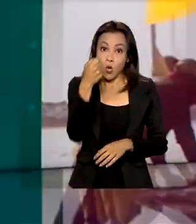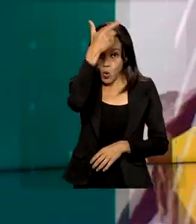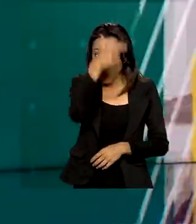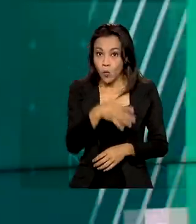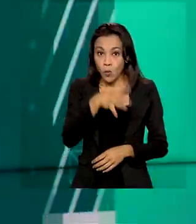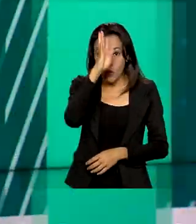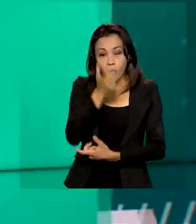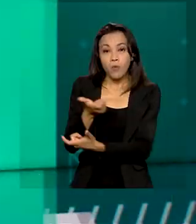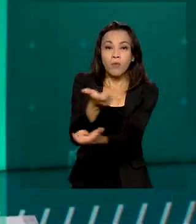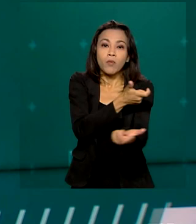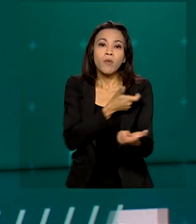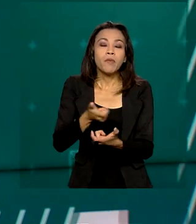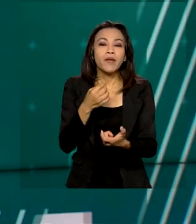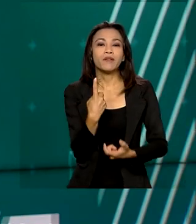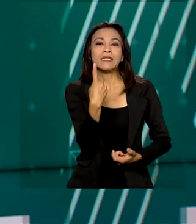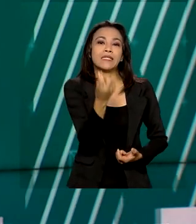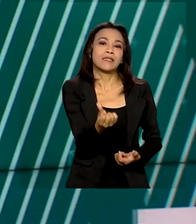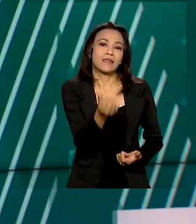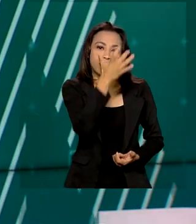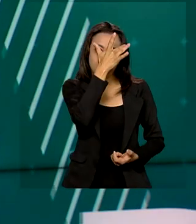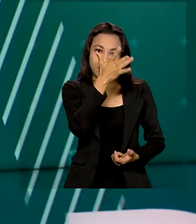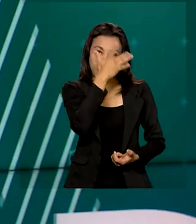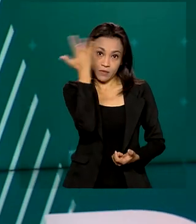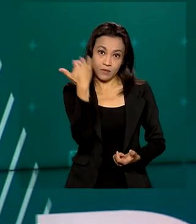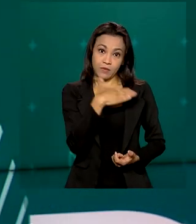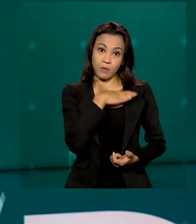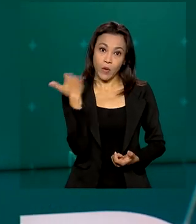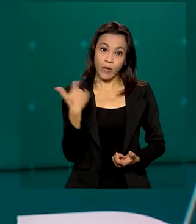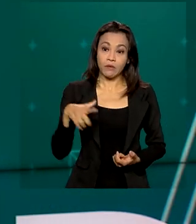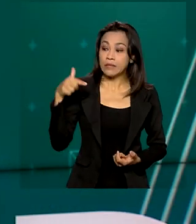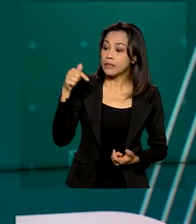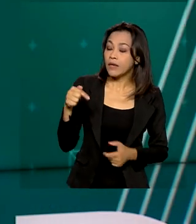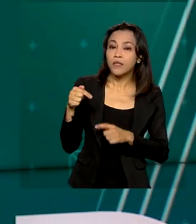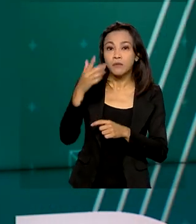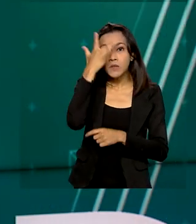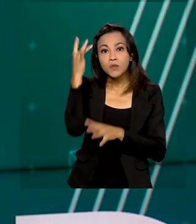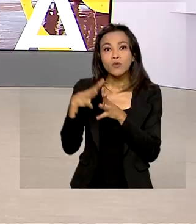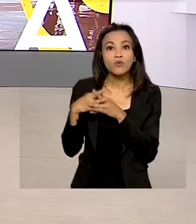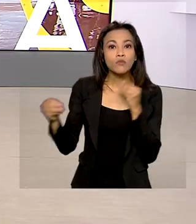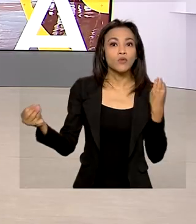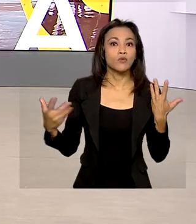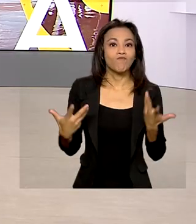16 pessoas morreram e 7 estão desaparecidas no estado.